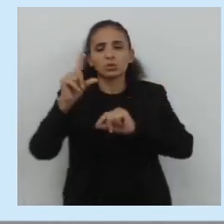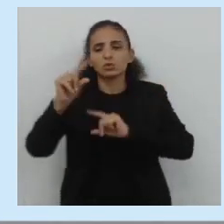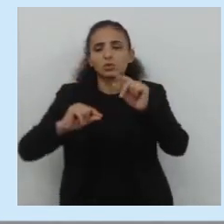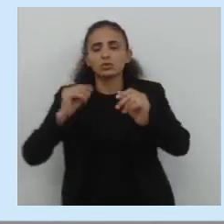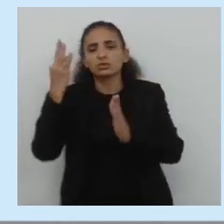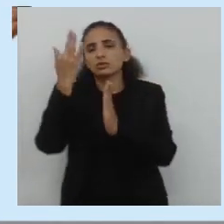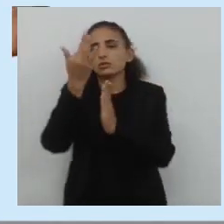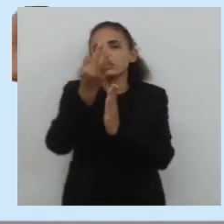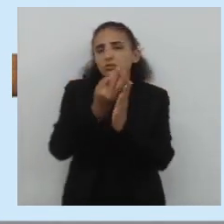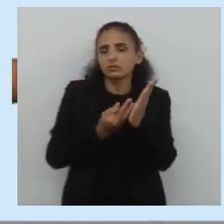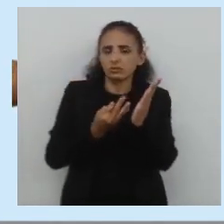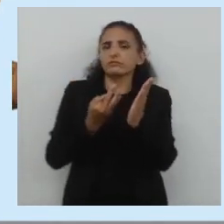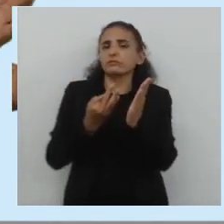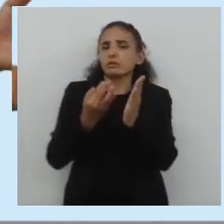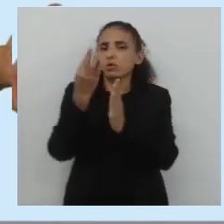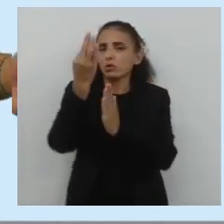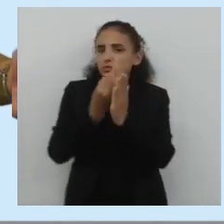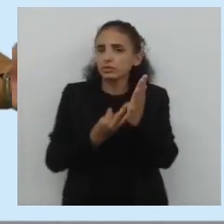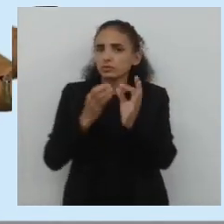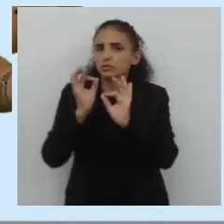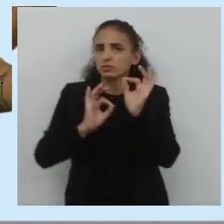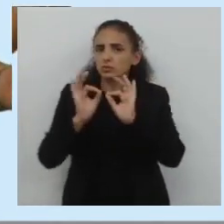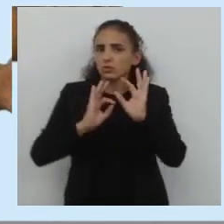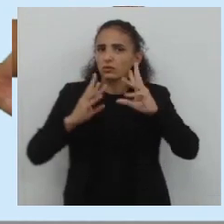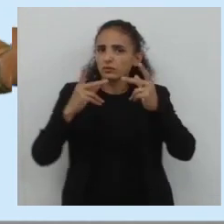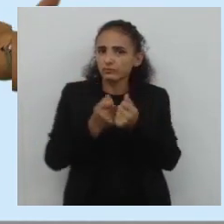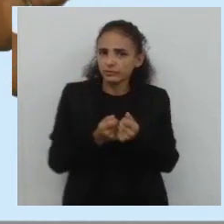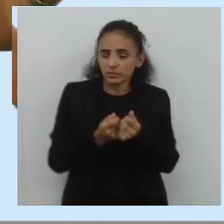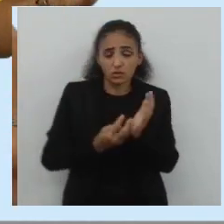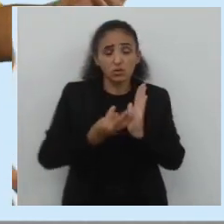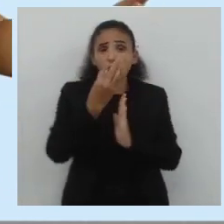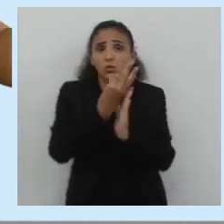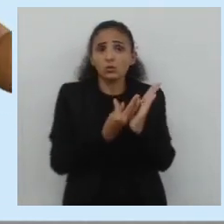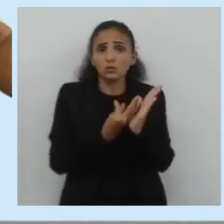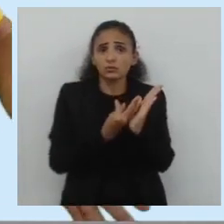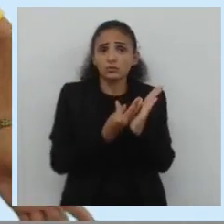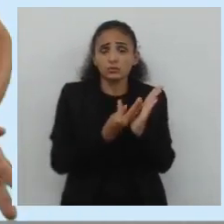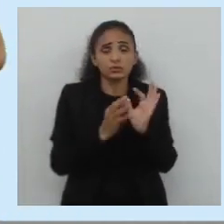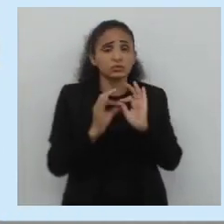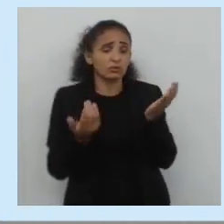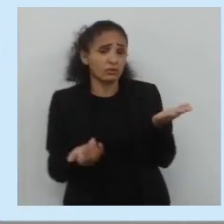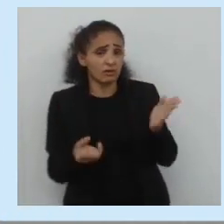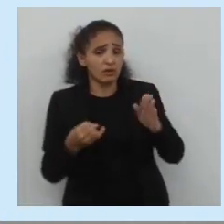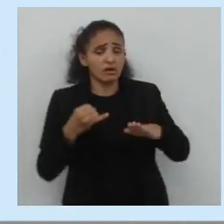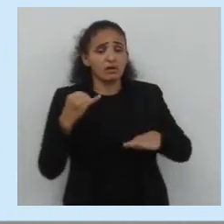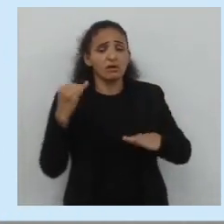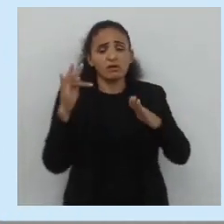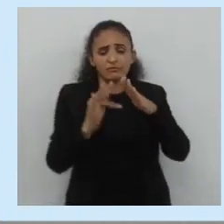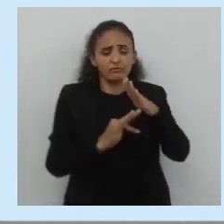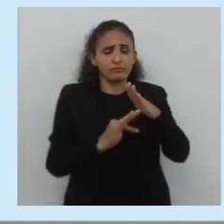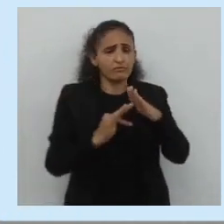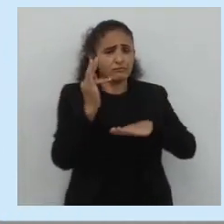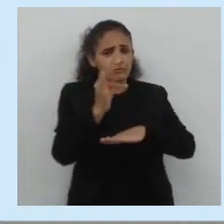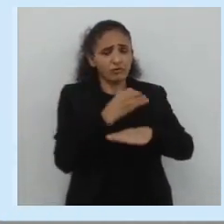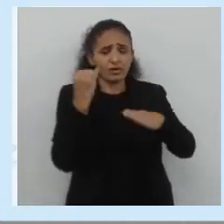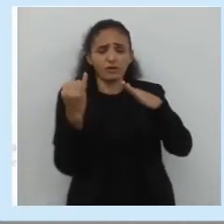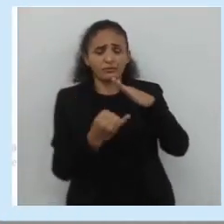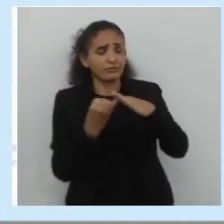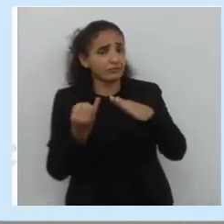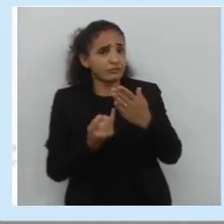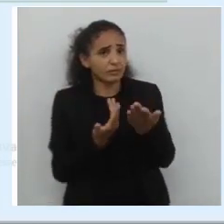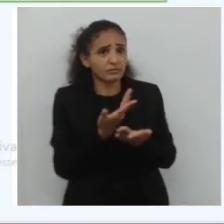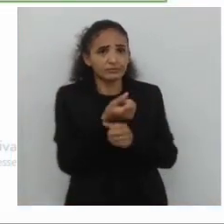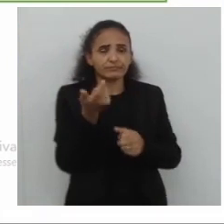importante, que vai marcar o grau de formalidade do texto. O texto ser muito formal ou não. Vamos adiante.